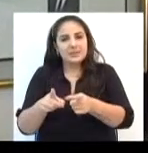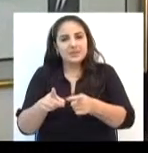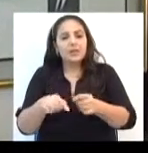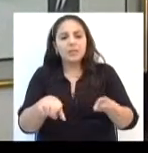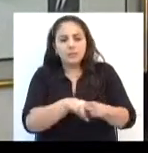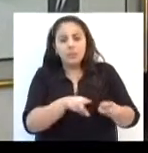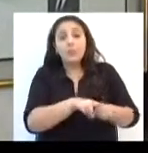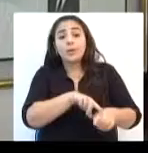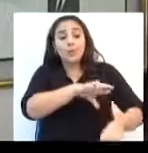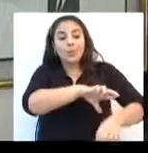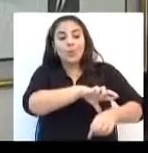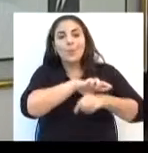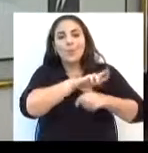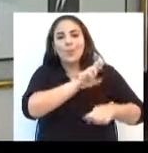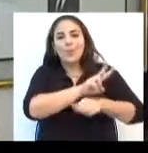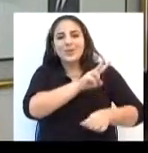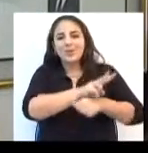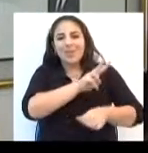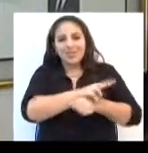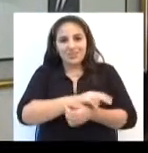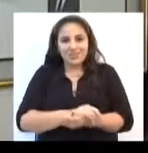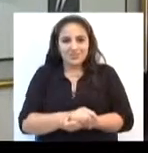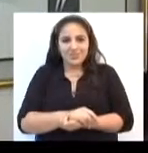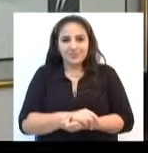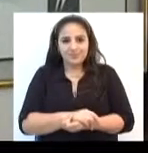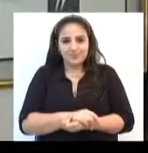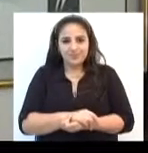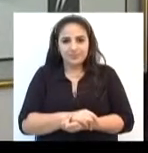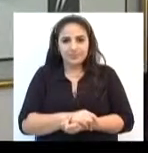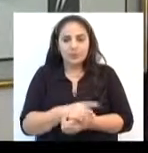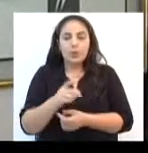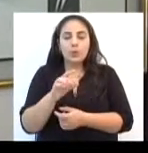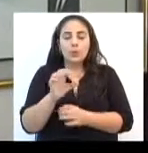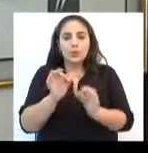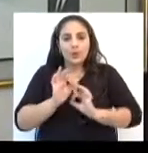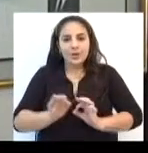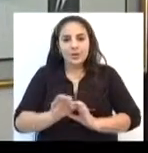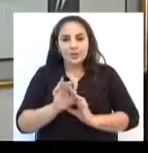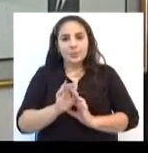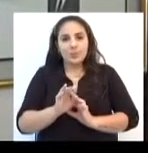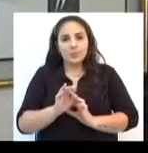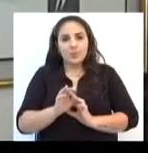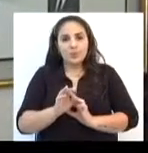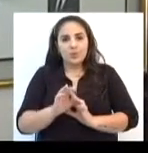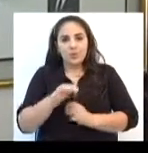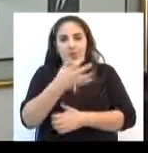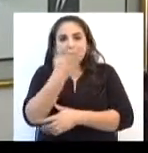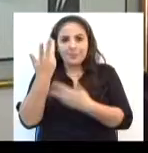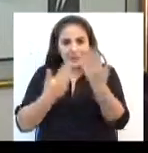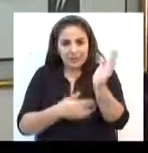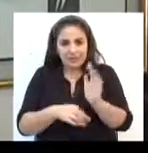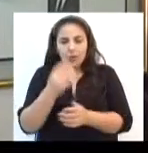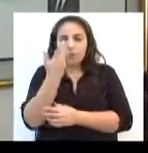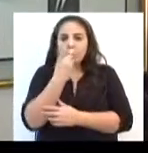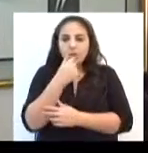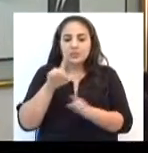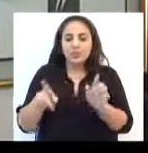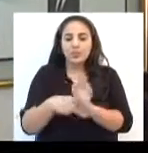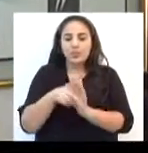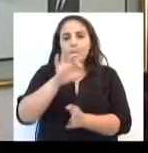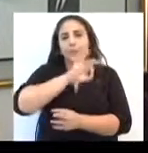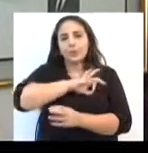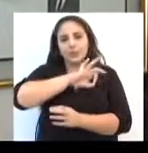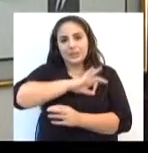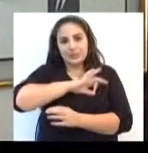dos crimes ambientais, mas também na prevenção. Então, o programa socioambiental, Patrulheiro Ambiental Mirim, ele é um programa institucional da